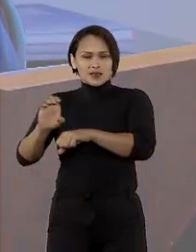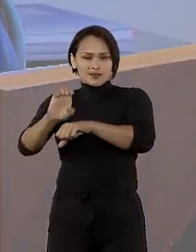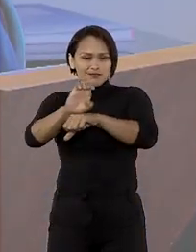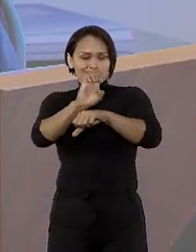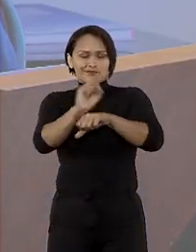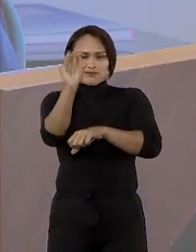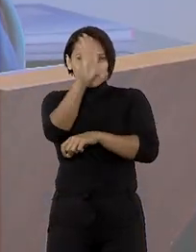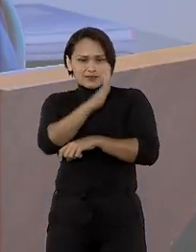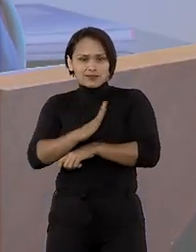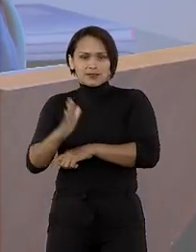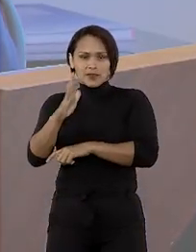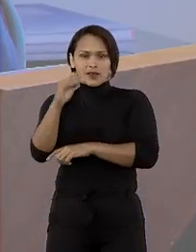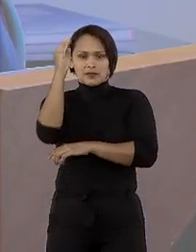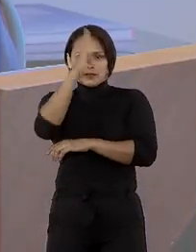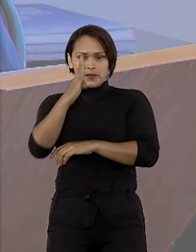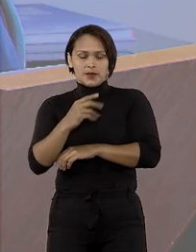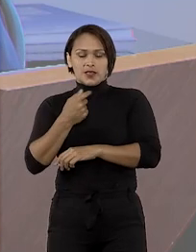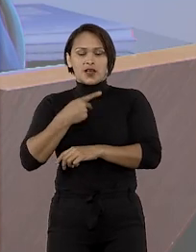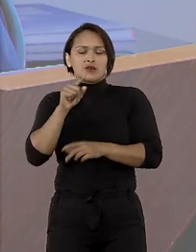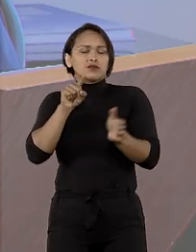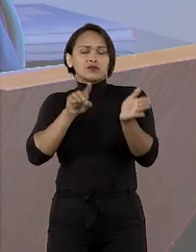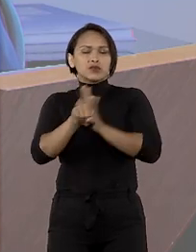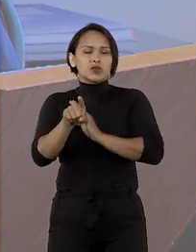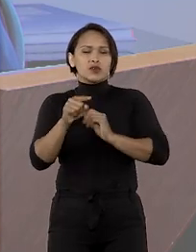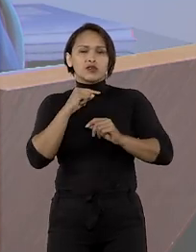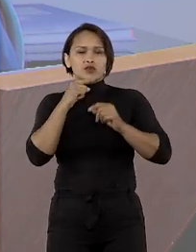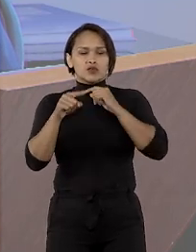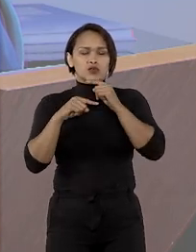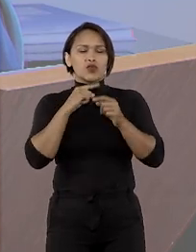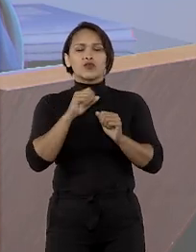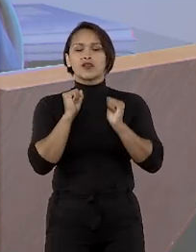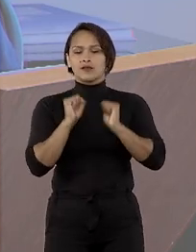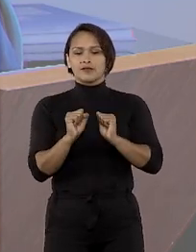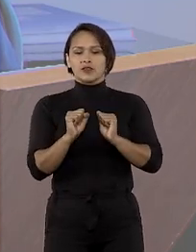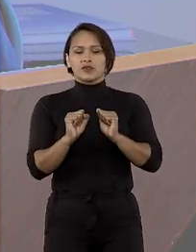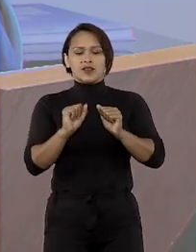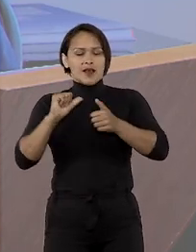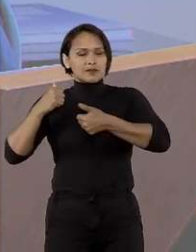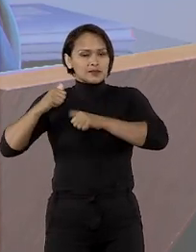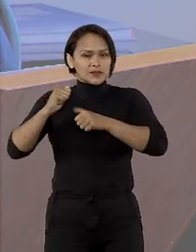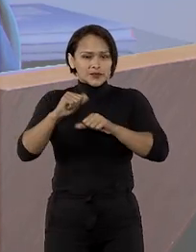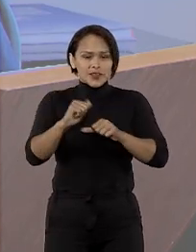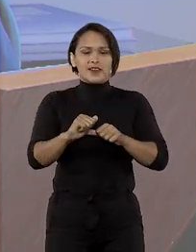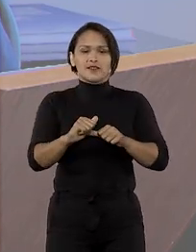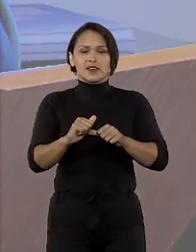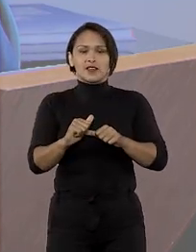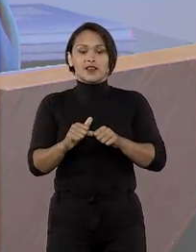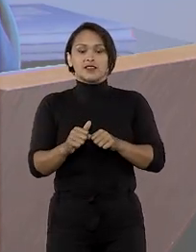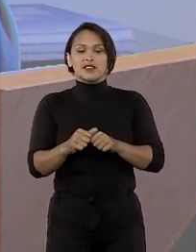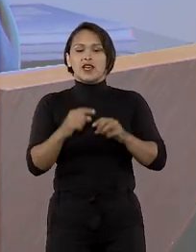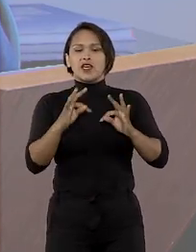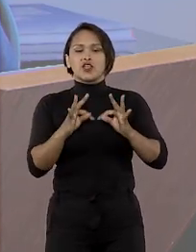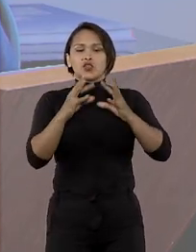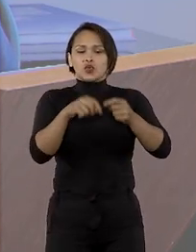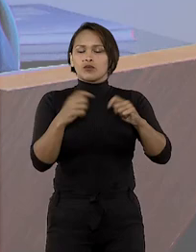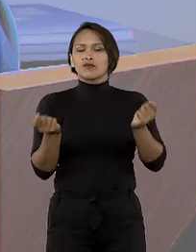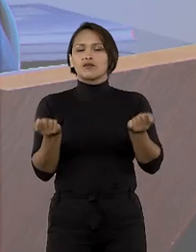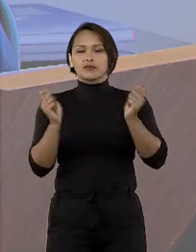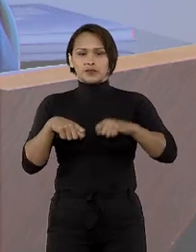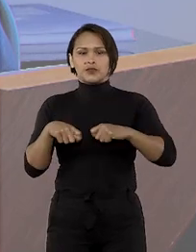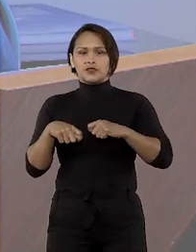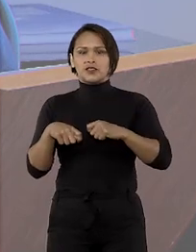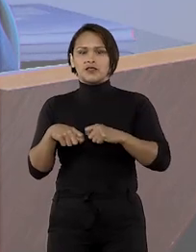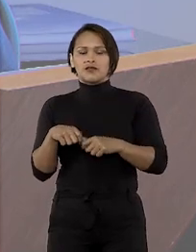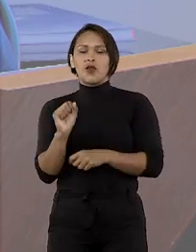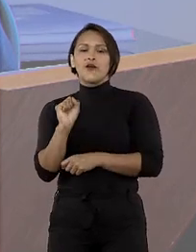cidadão brasileiro. Os seus questionamentos serão reavaliados e aquilo que for possível